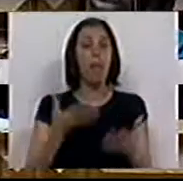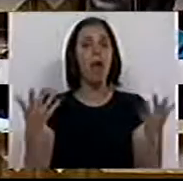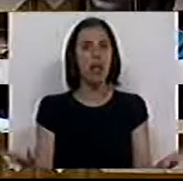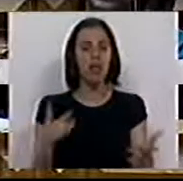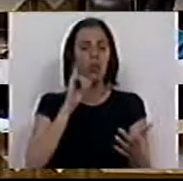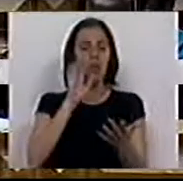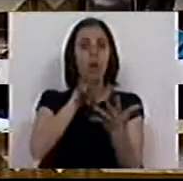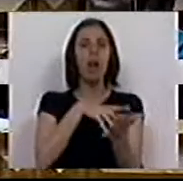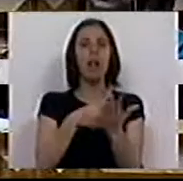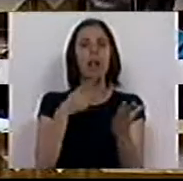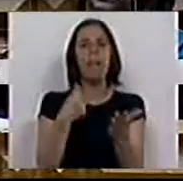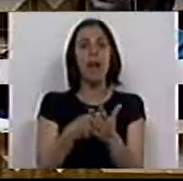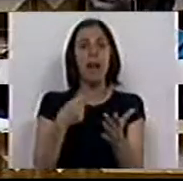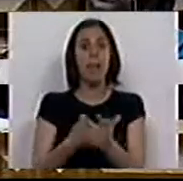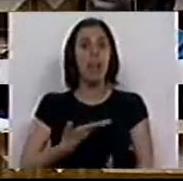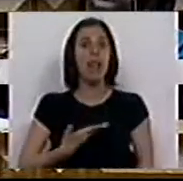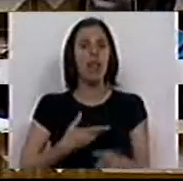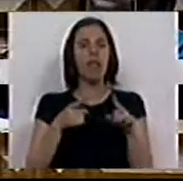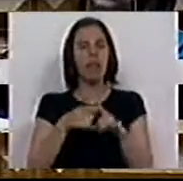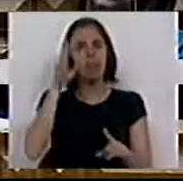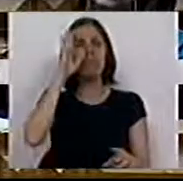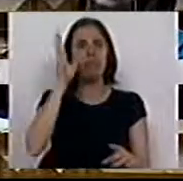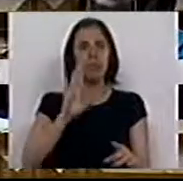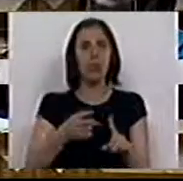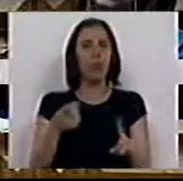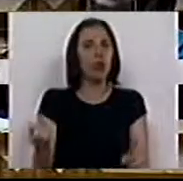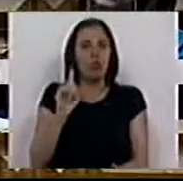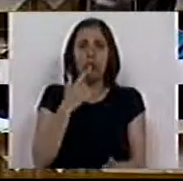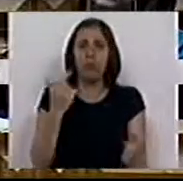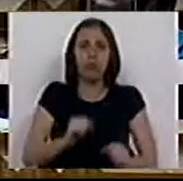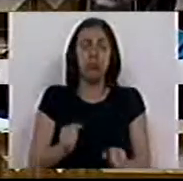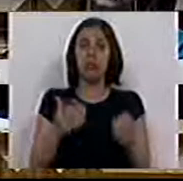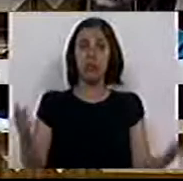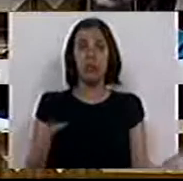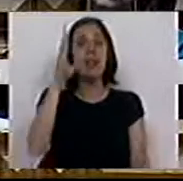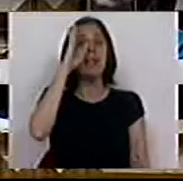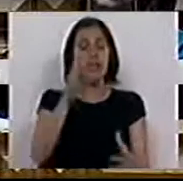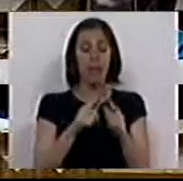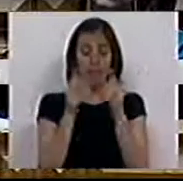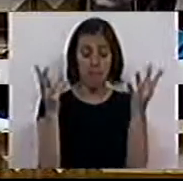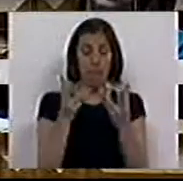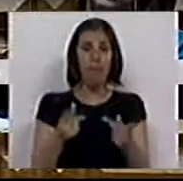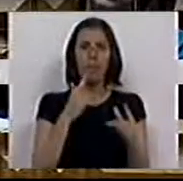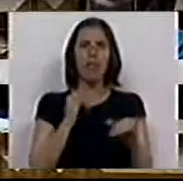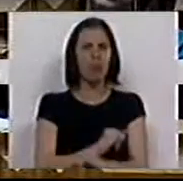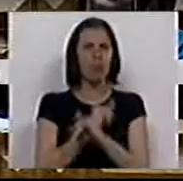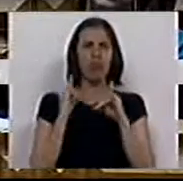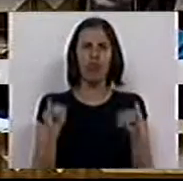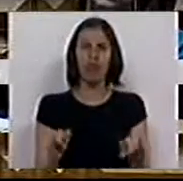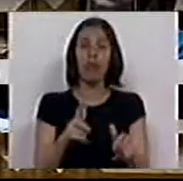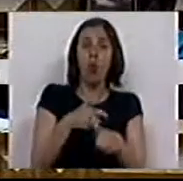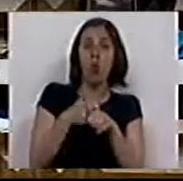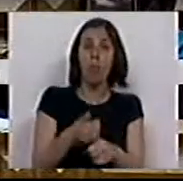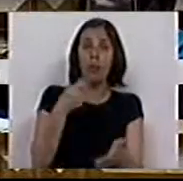com um calendário de pagamentos de dívida que sabem não ser possível. Sabem que é matematicamente impossível